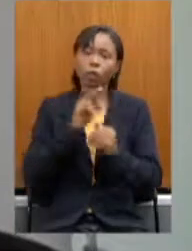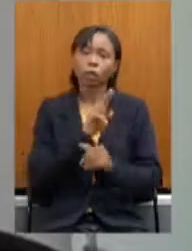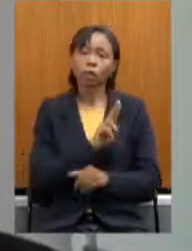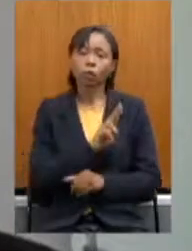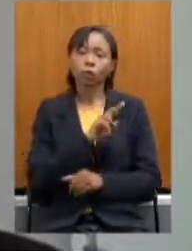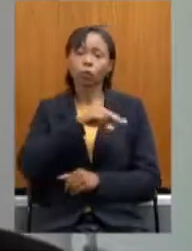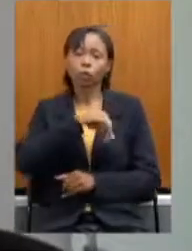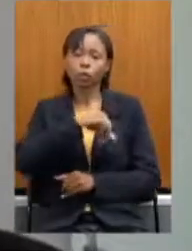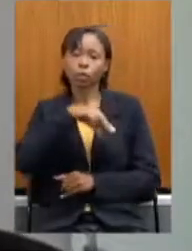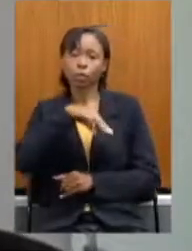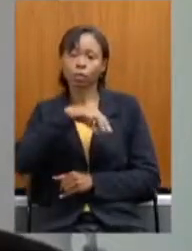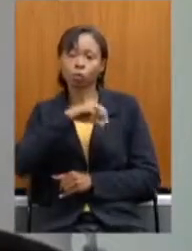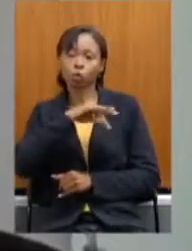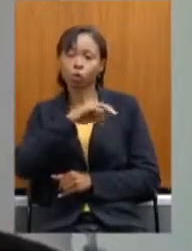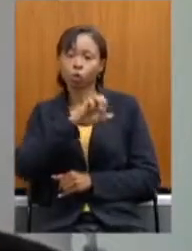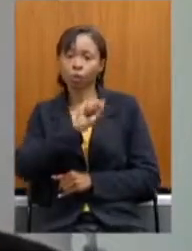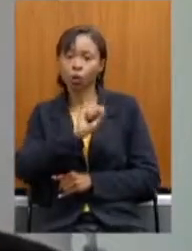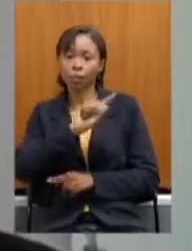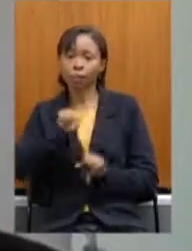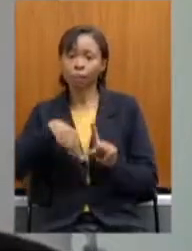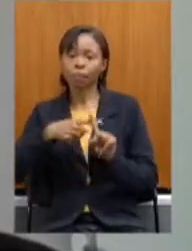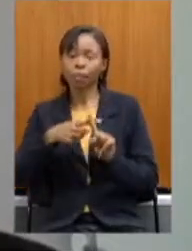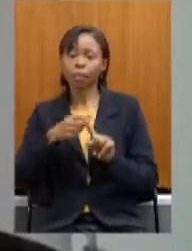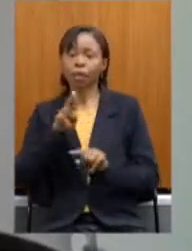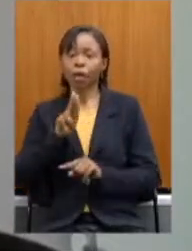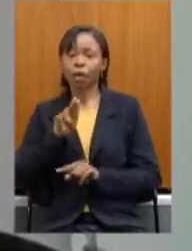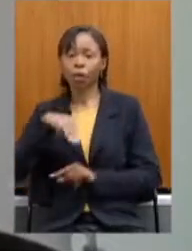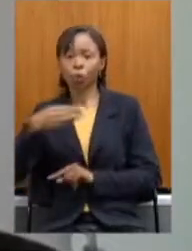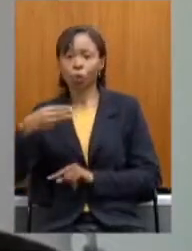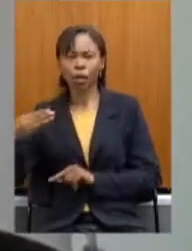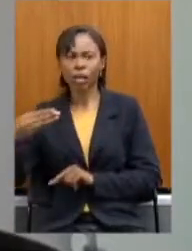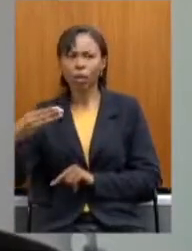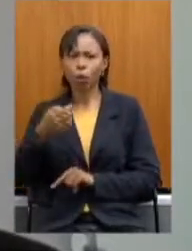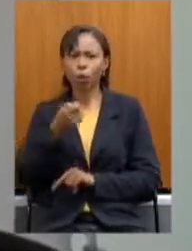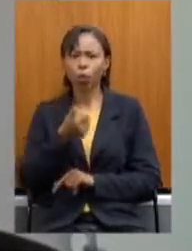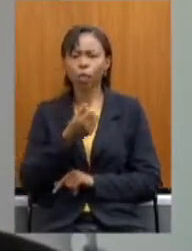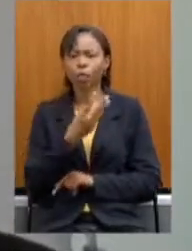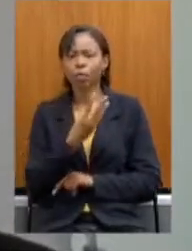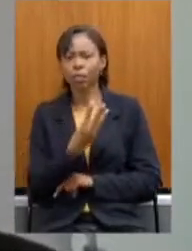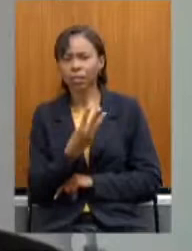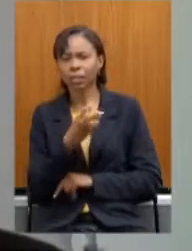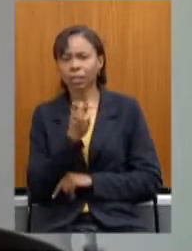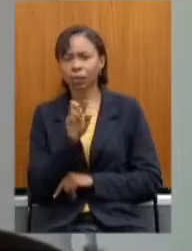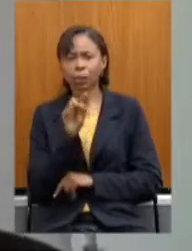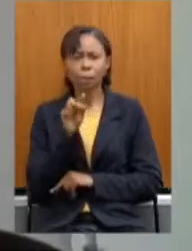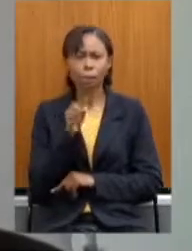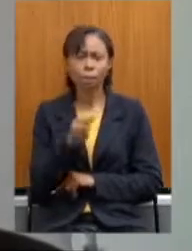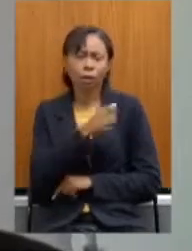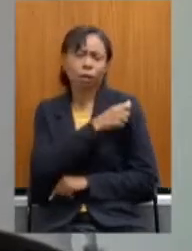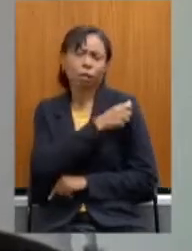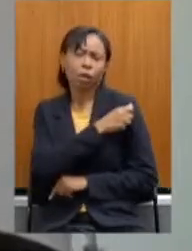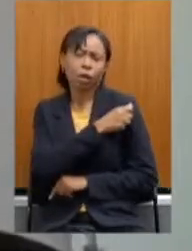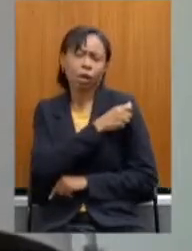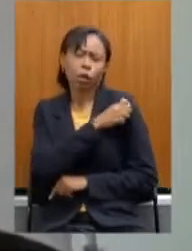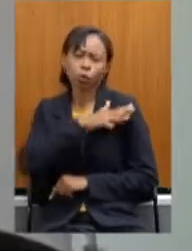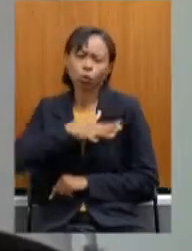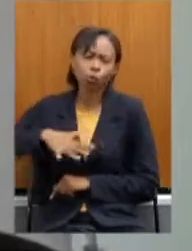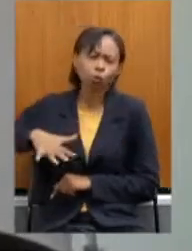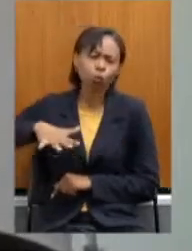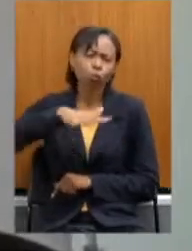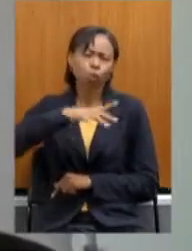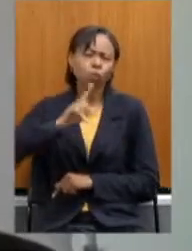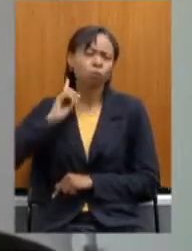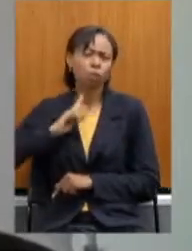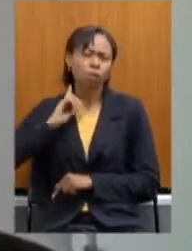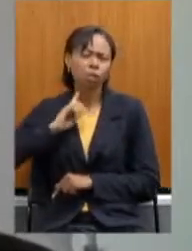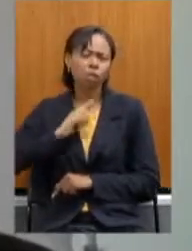UENG junto mais de quase 35 mil alunos em toda Minas Gerais, ou seja, são